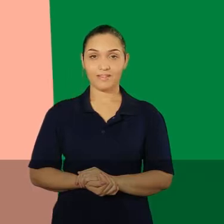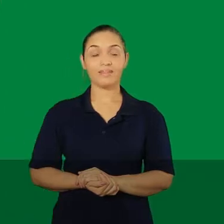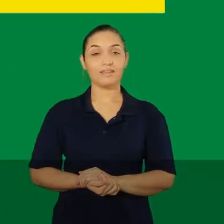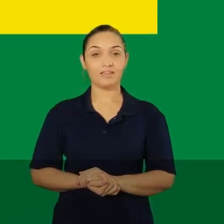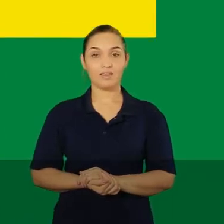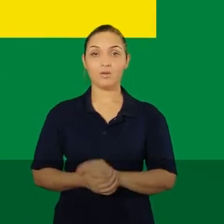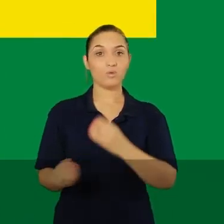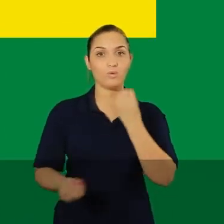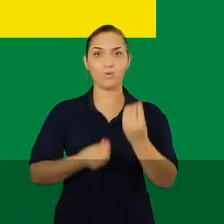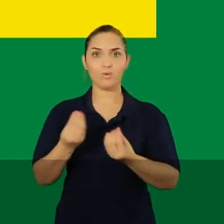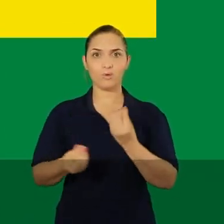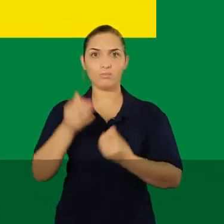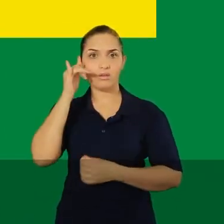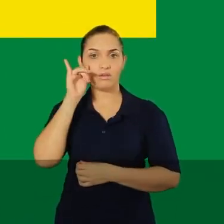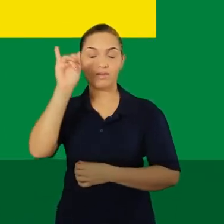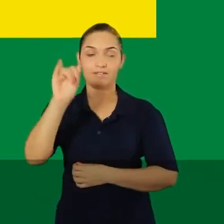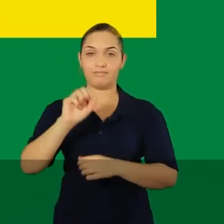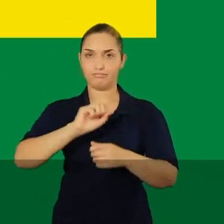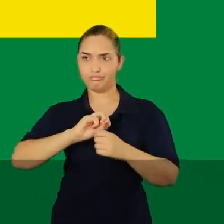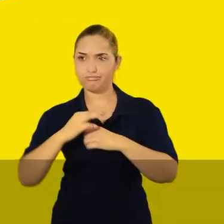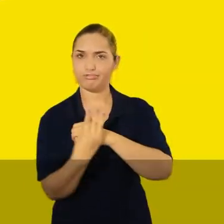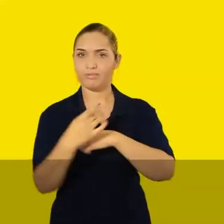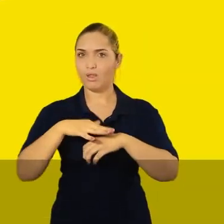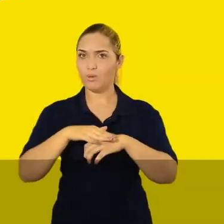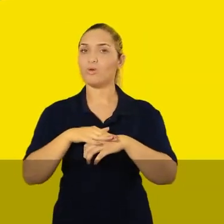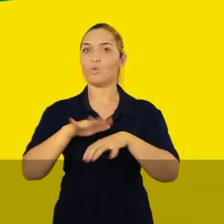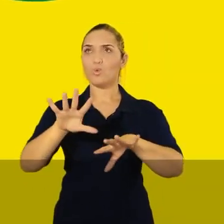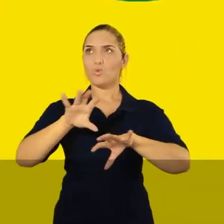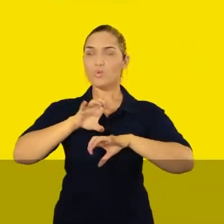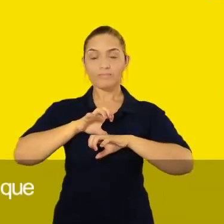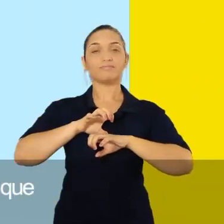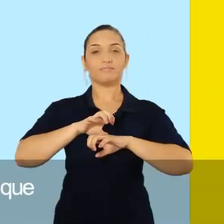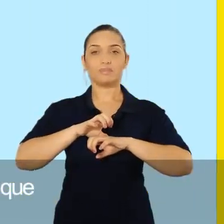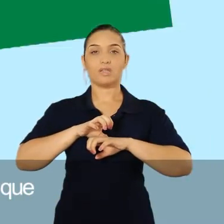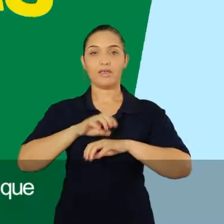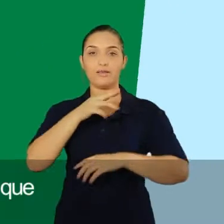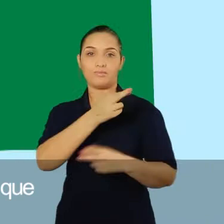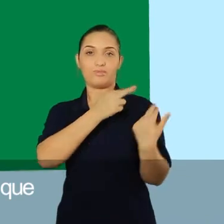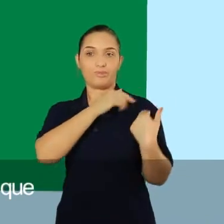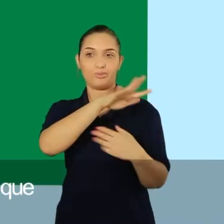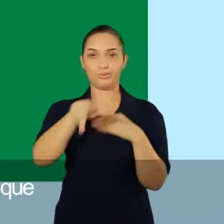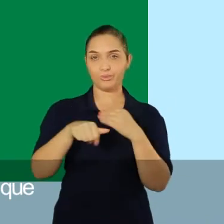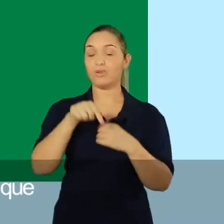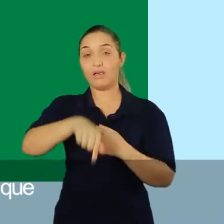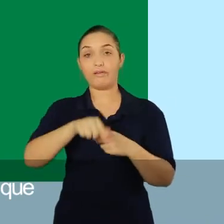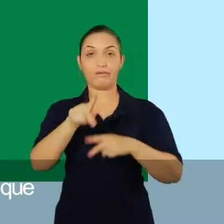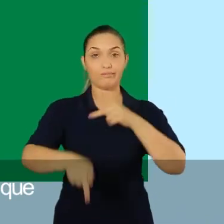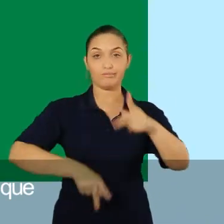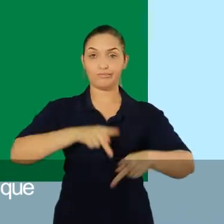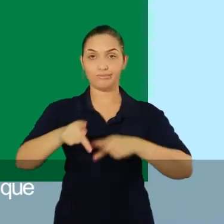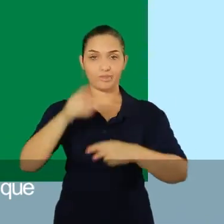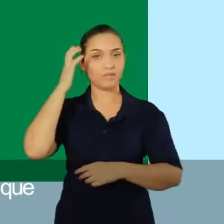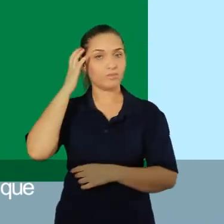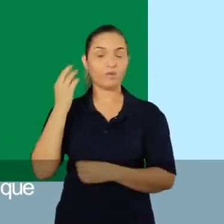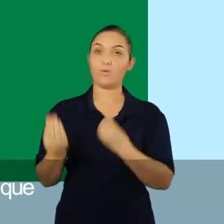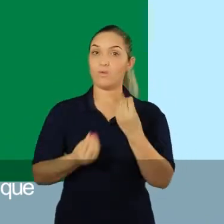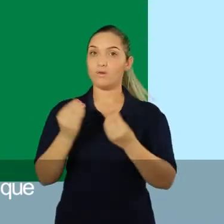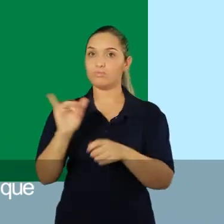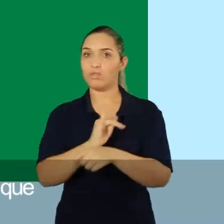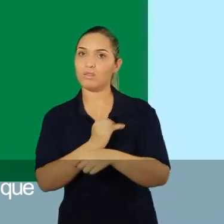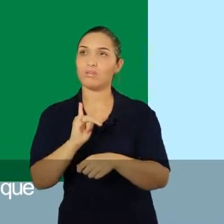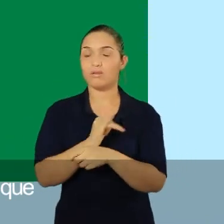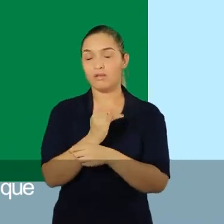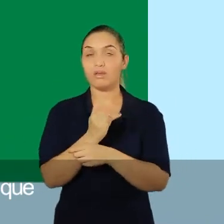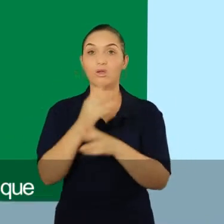A prevenção contra o coronavírus é uma tarefa de todos. Em Cuiabá, a Prefeitura está tomando uma série de medidas